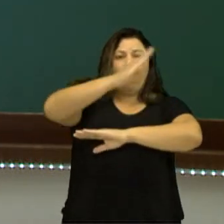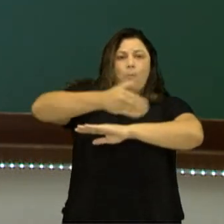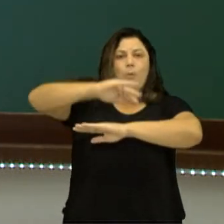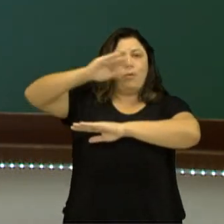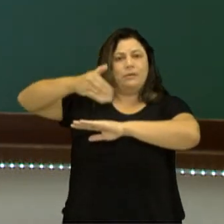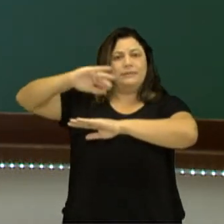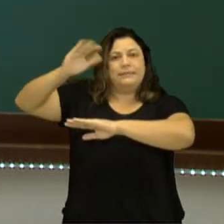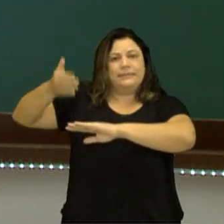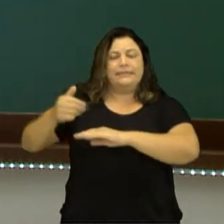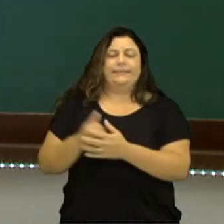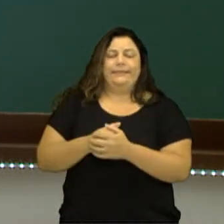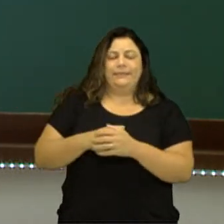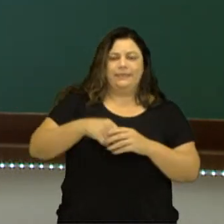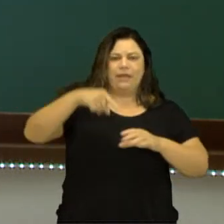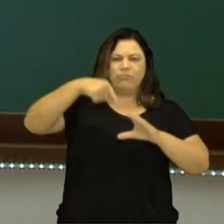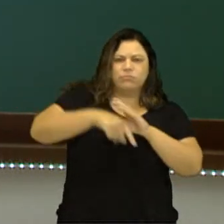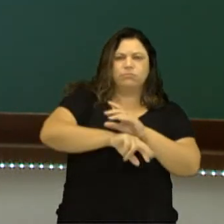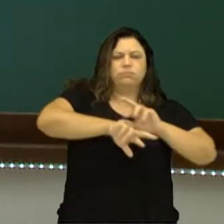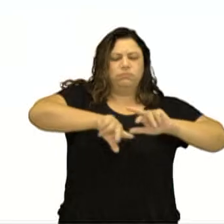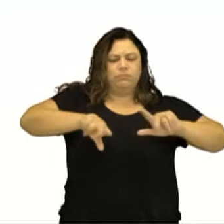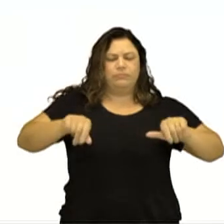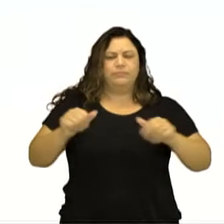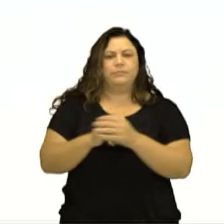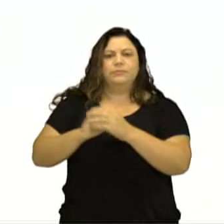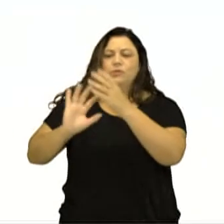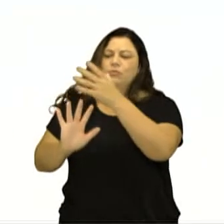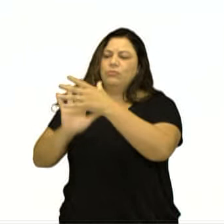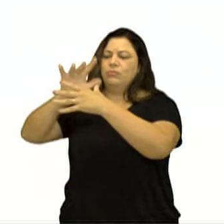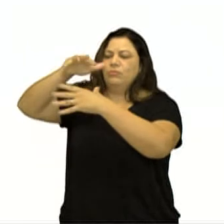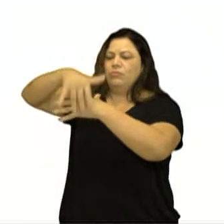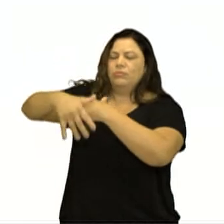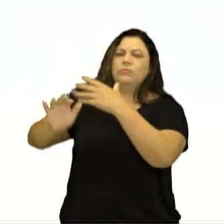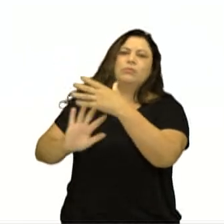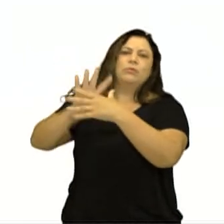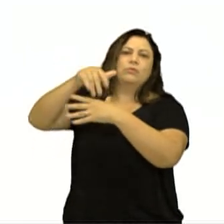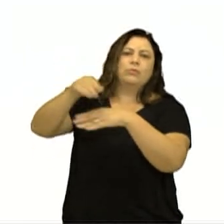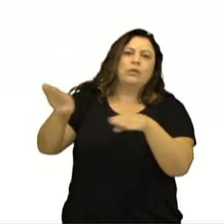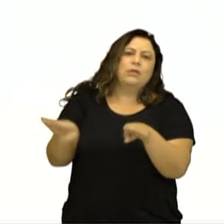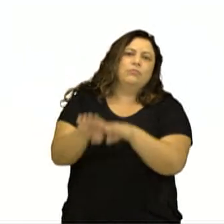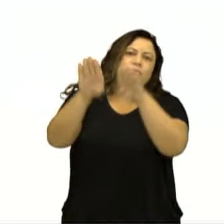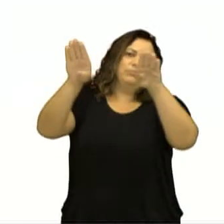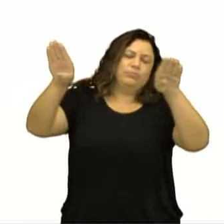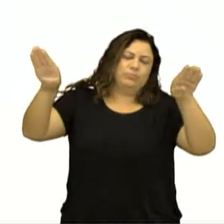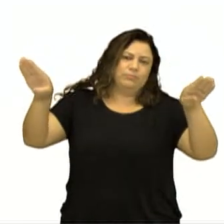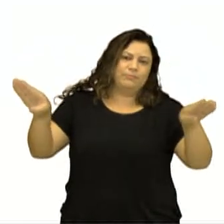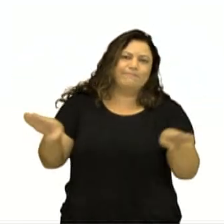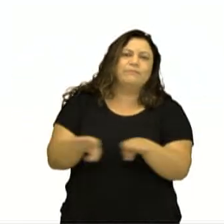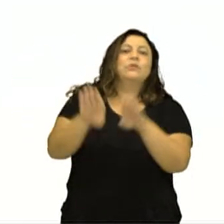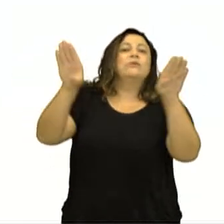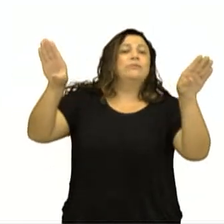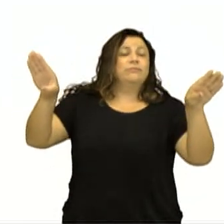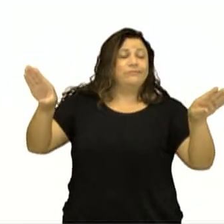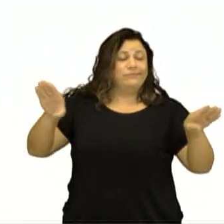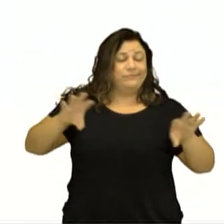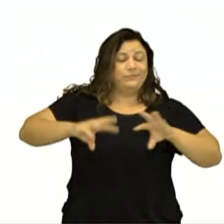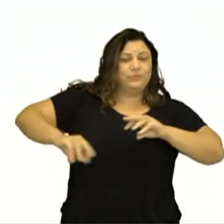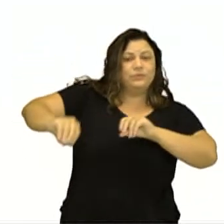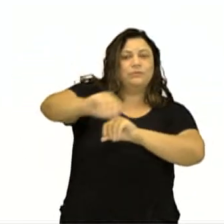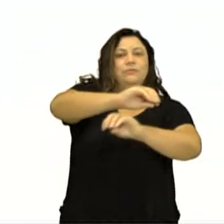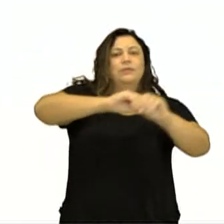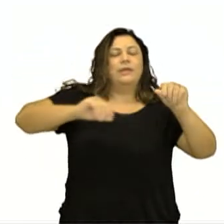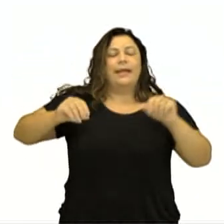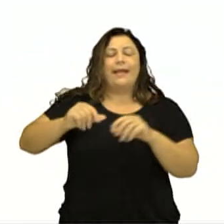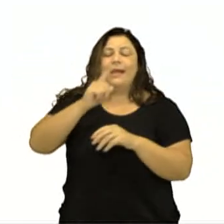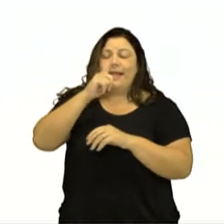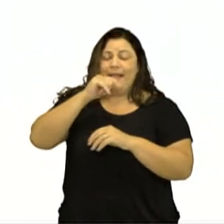fossas oceânicas, as atividades vulcânicas e os terremotos. E quando é no continente, nós chamamos de terremoto, no fundo dos